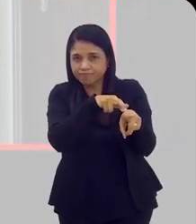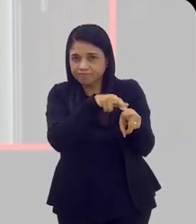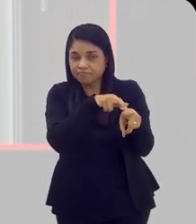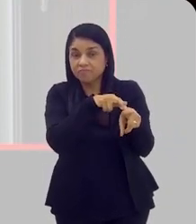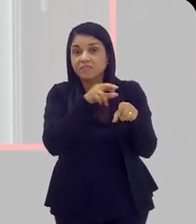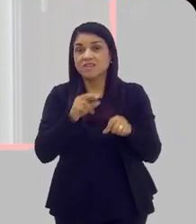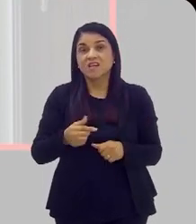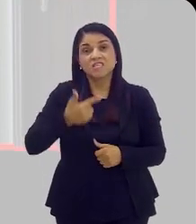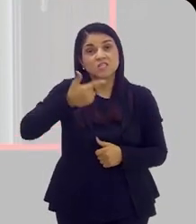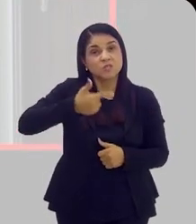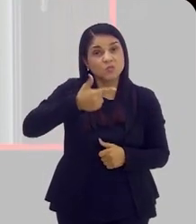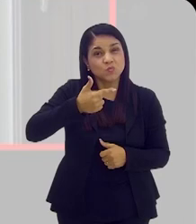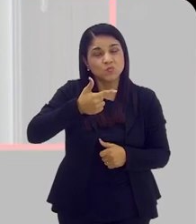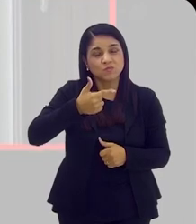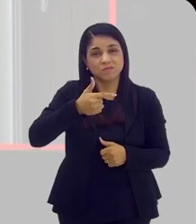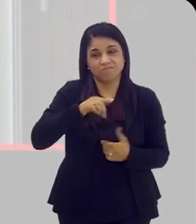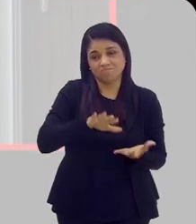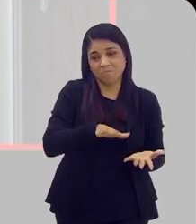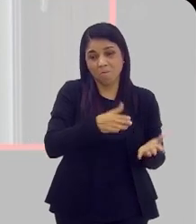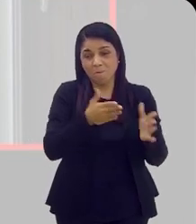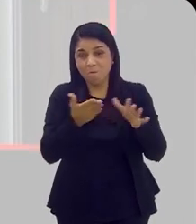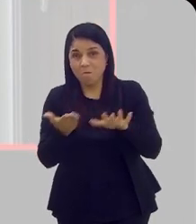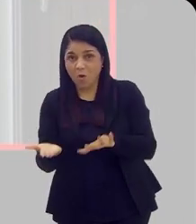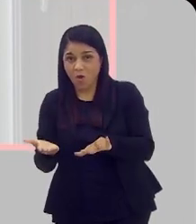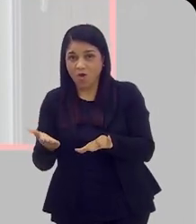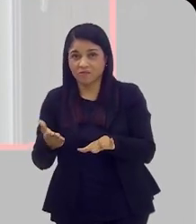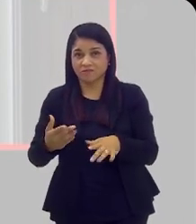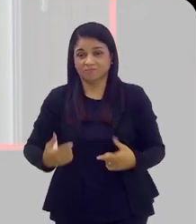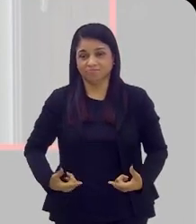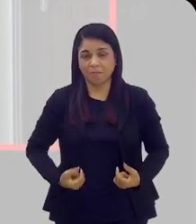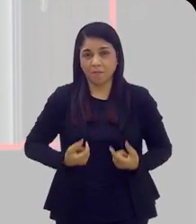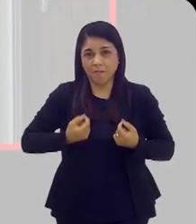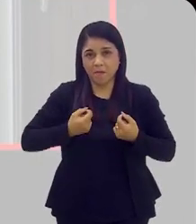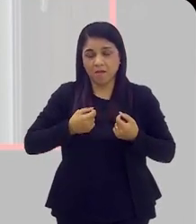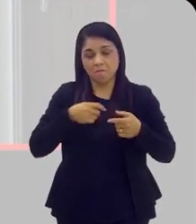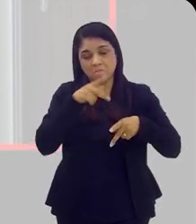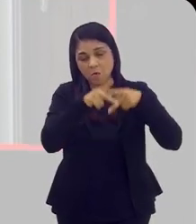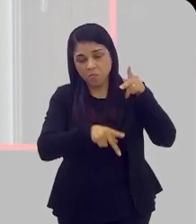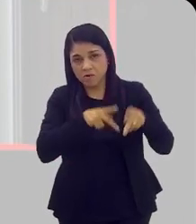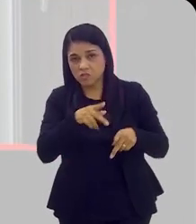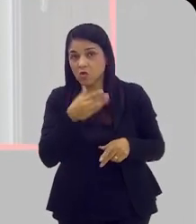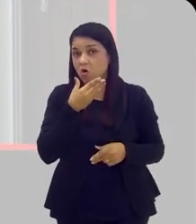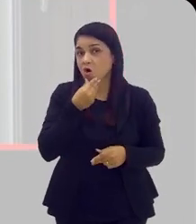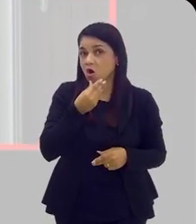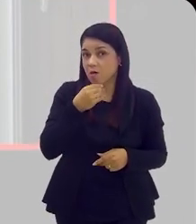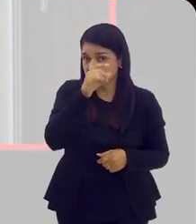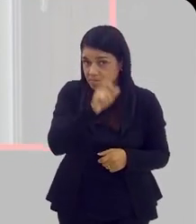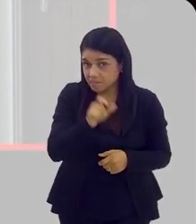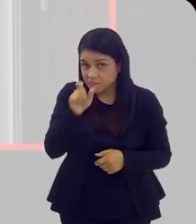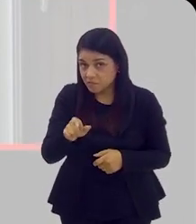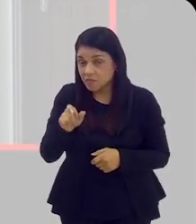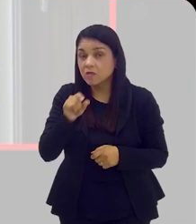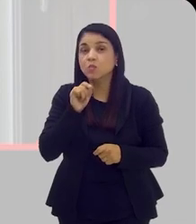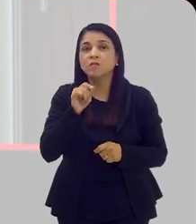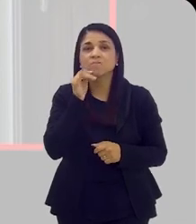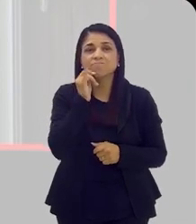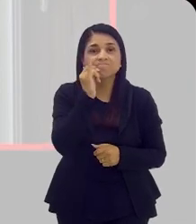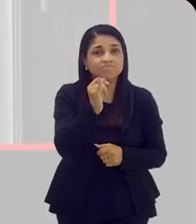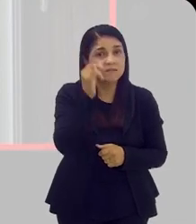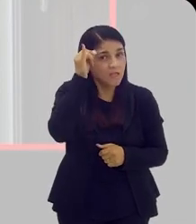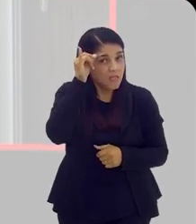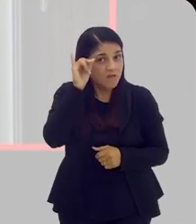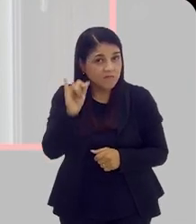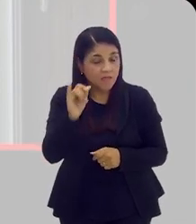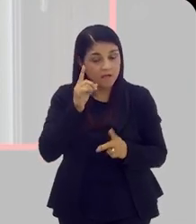próstata é a segunda causa de morte por câncer na população masculina. Para falar sobre a melhor forma de se